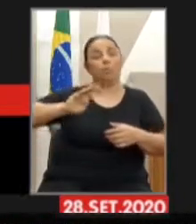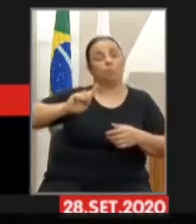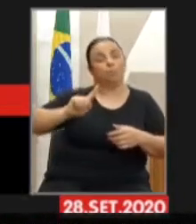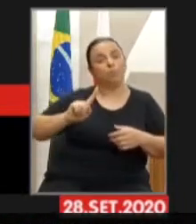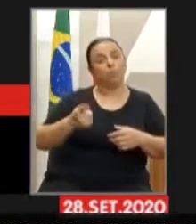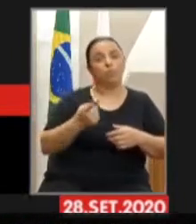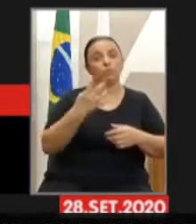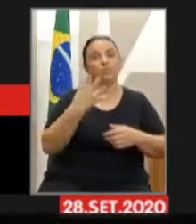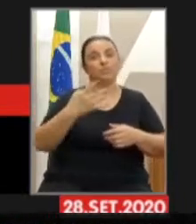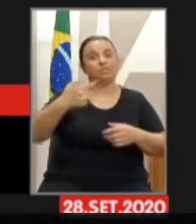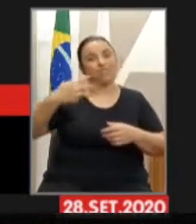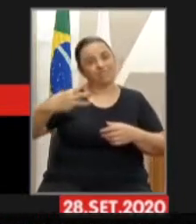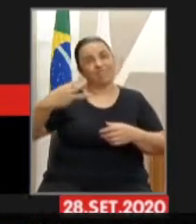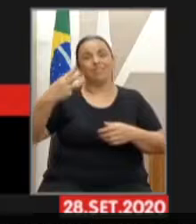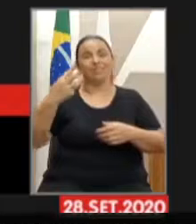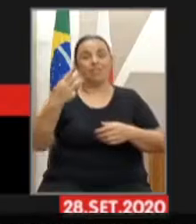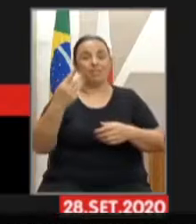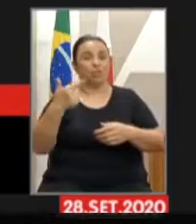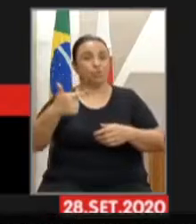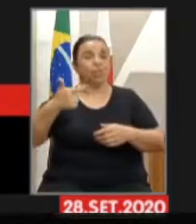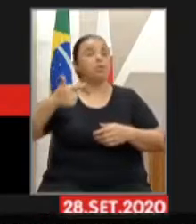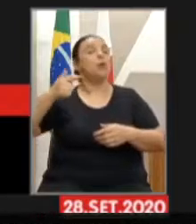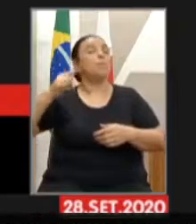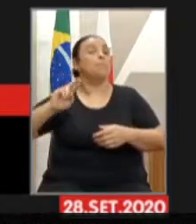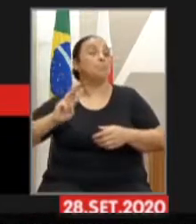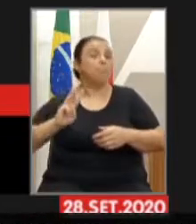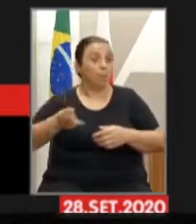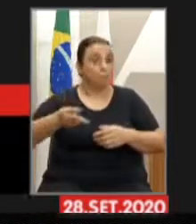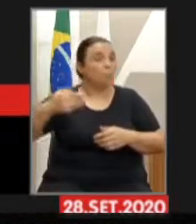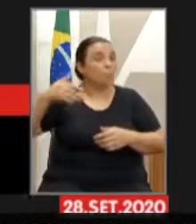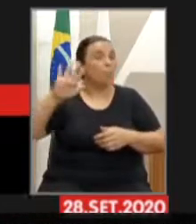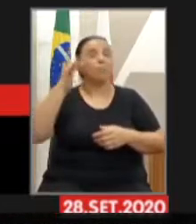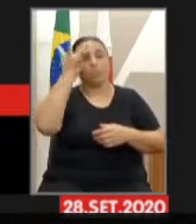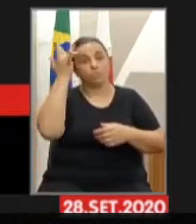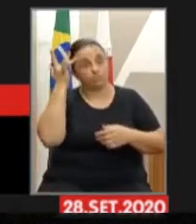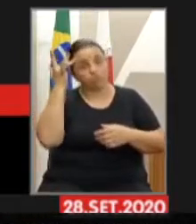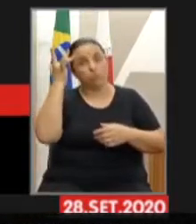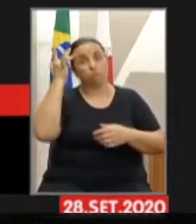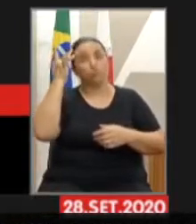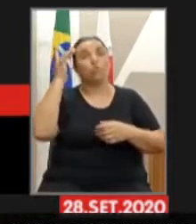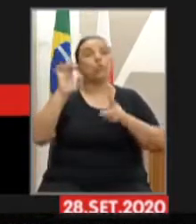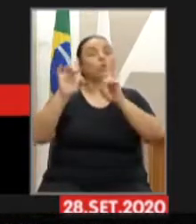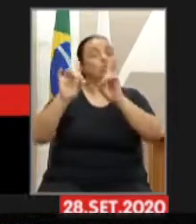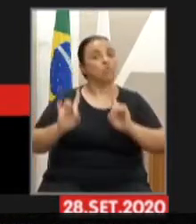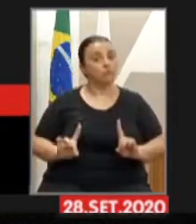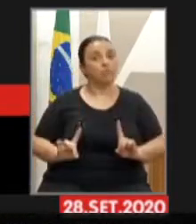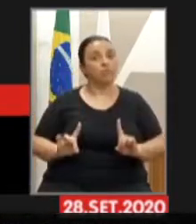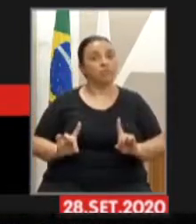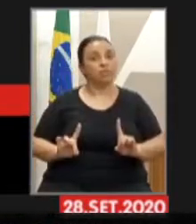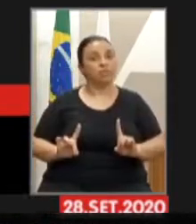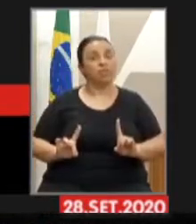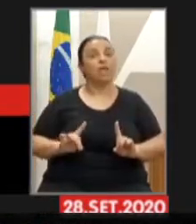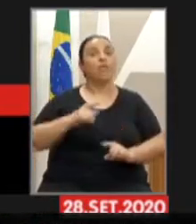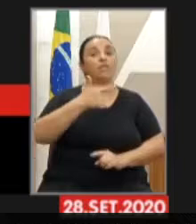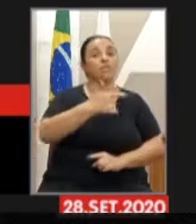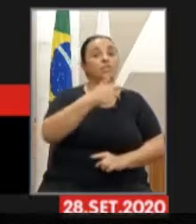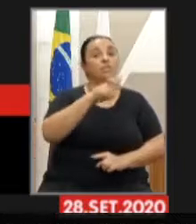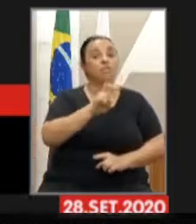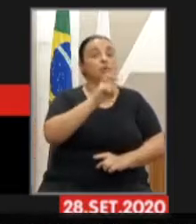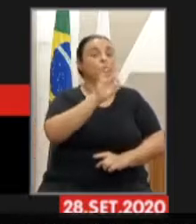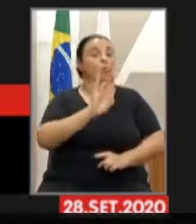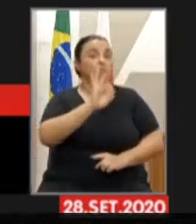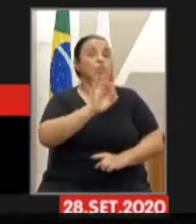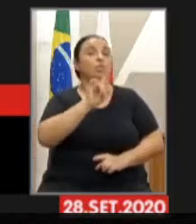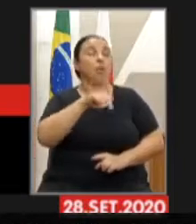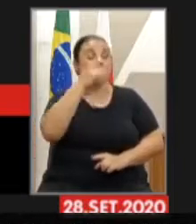.456 pessoas com algum tipo de deficiência, sendo que 5,1% são pessoas com deficiência auditiva.